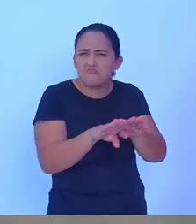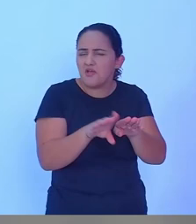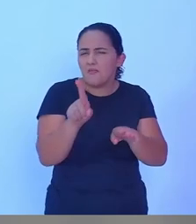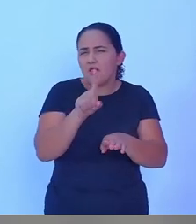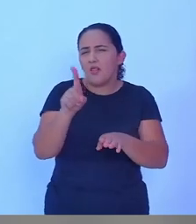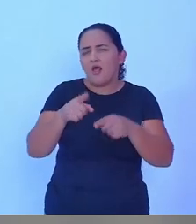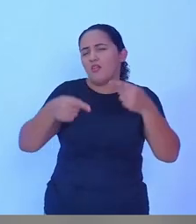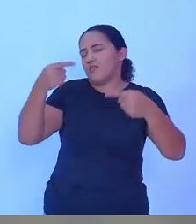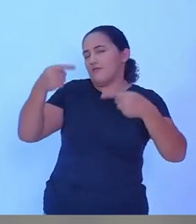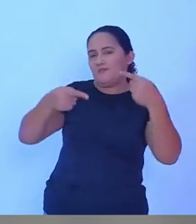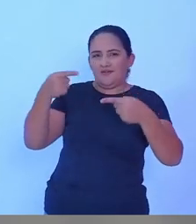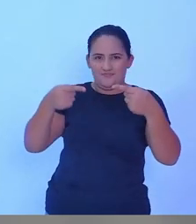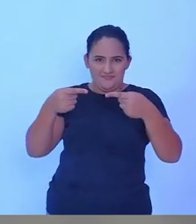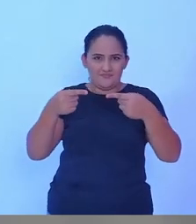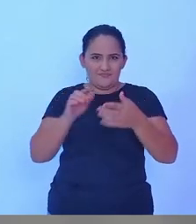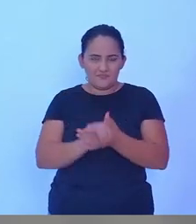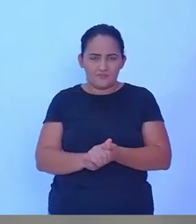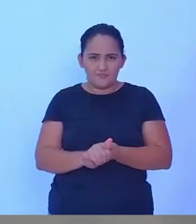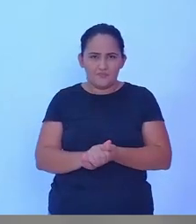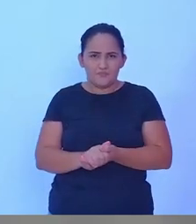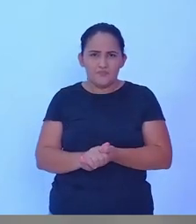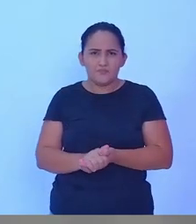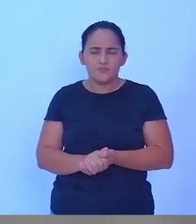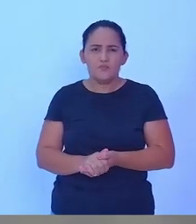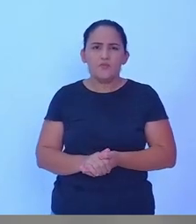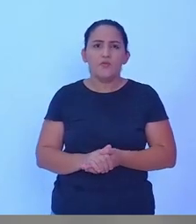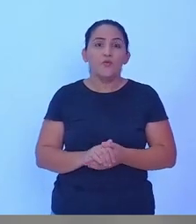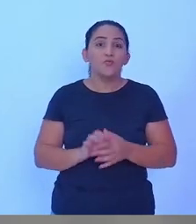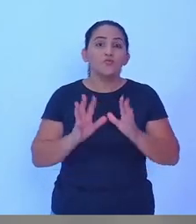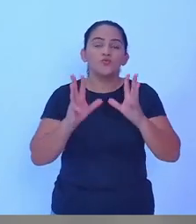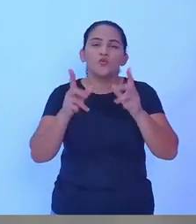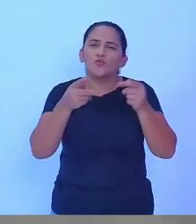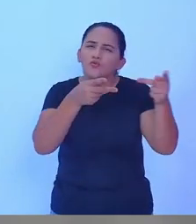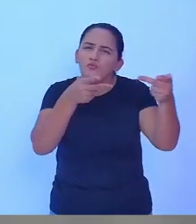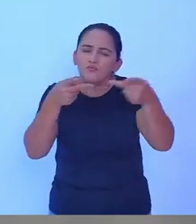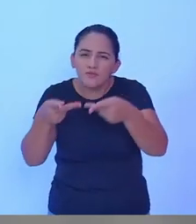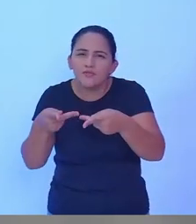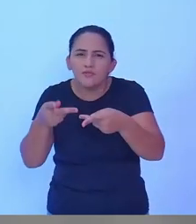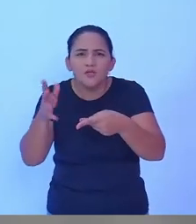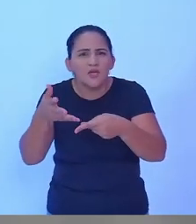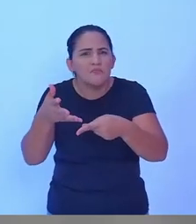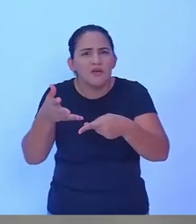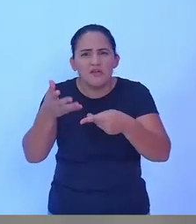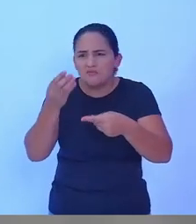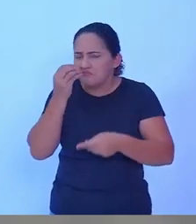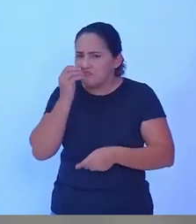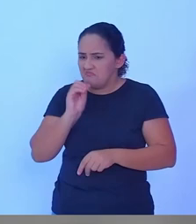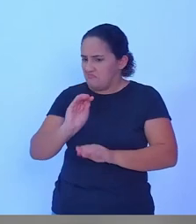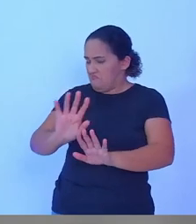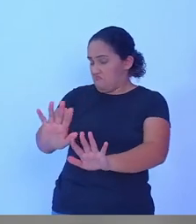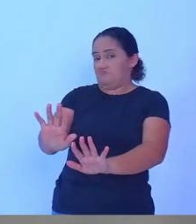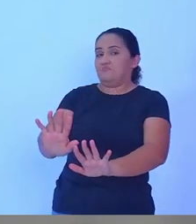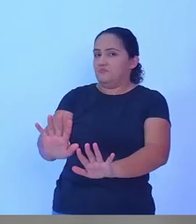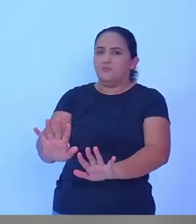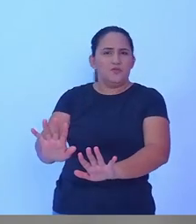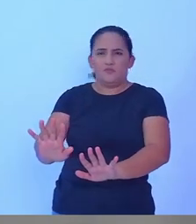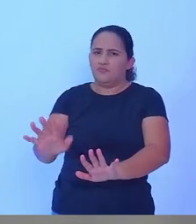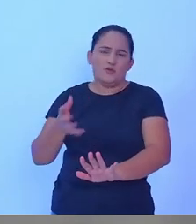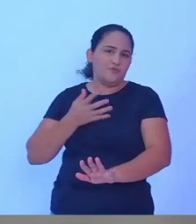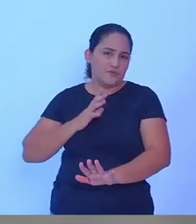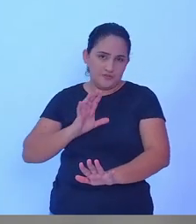candidatos, eles receberam convite, mas não quiseram participar desse debate.